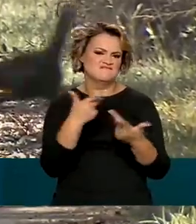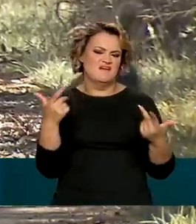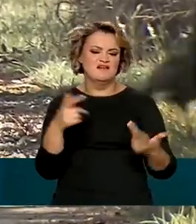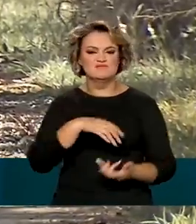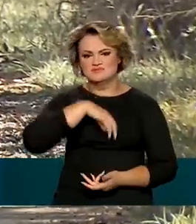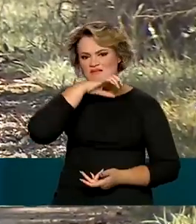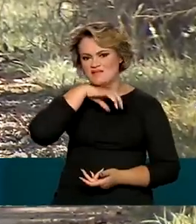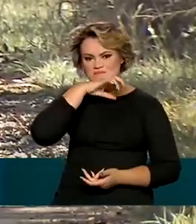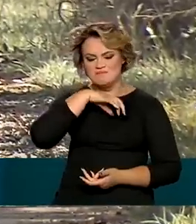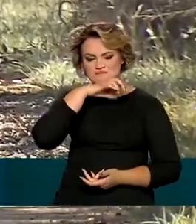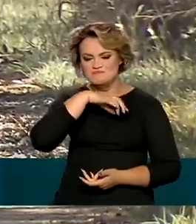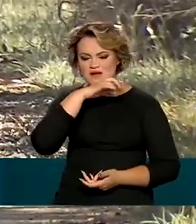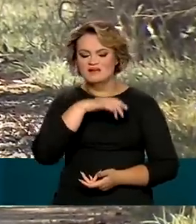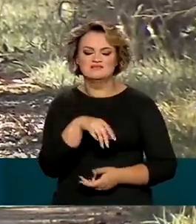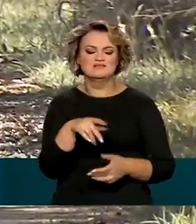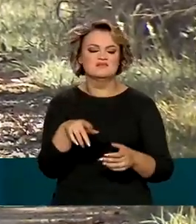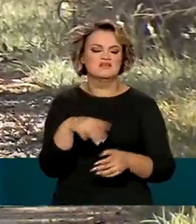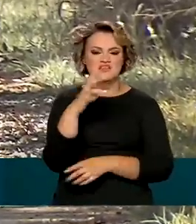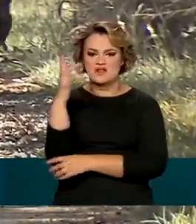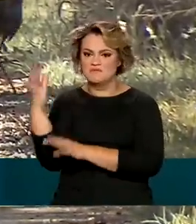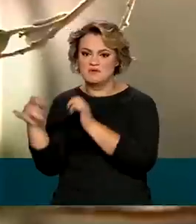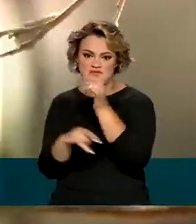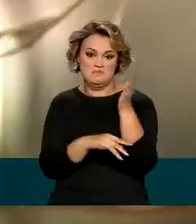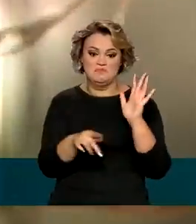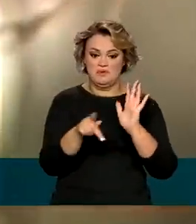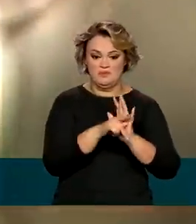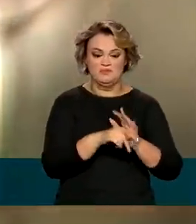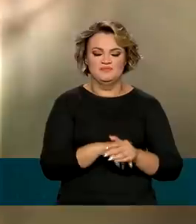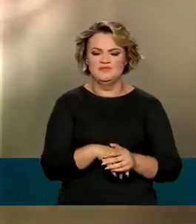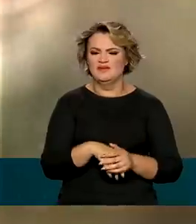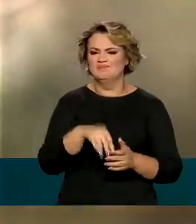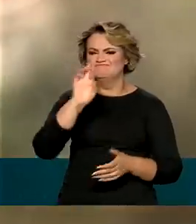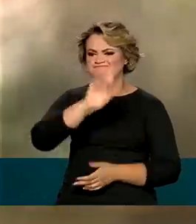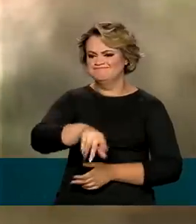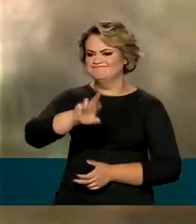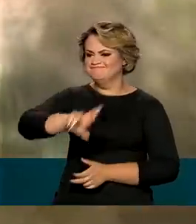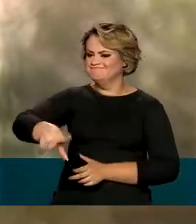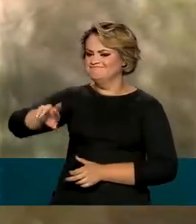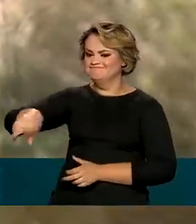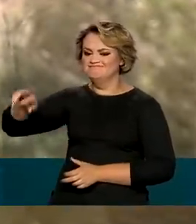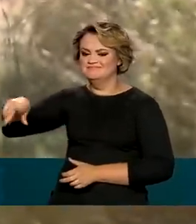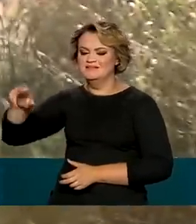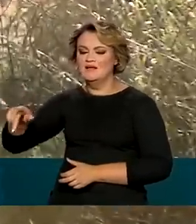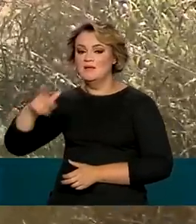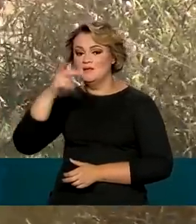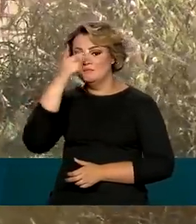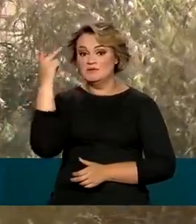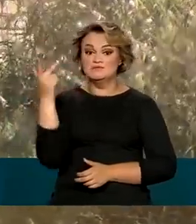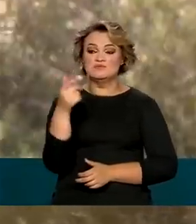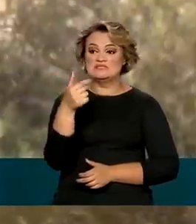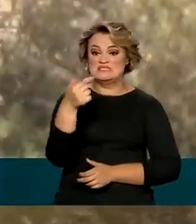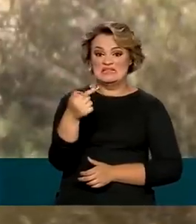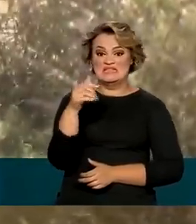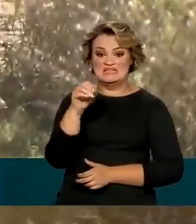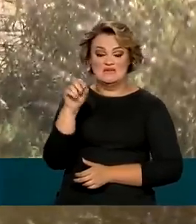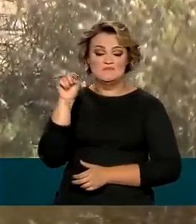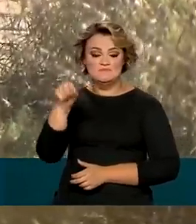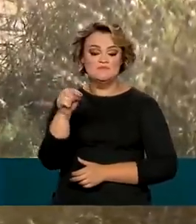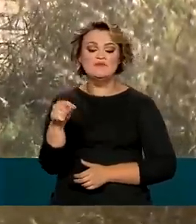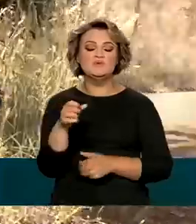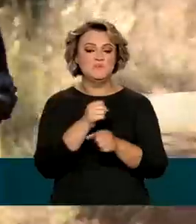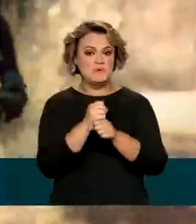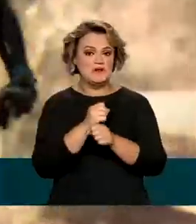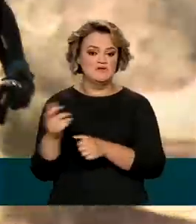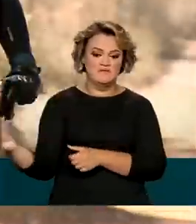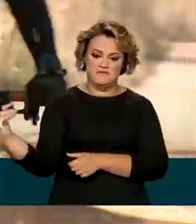espécies nativas de fauna e flora. A biodiversidade do local atrai 70 mil pessoas por